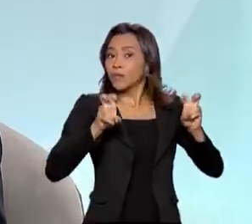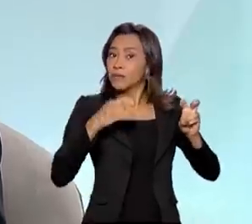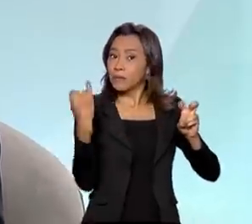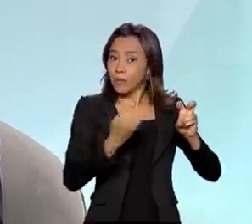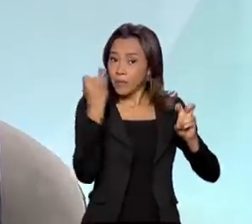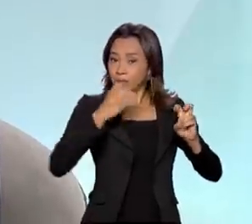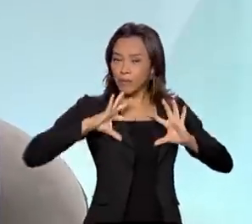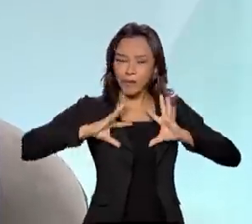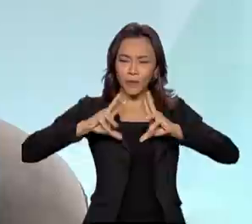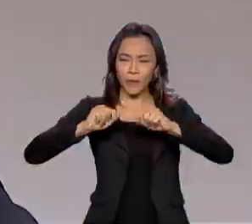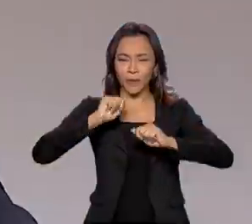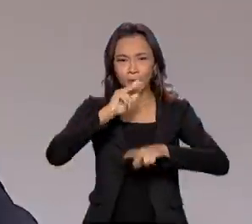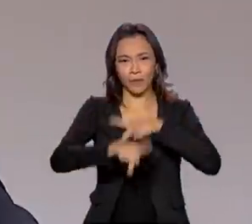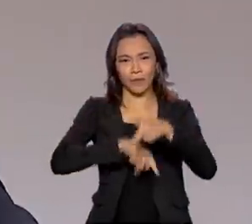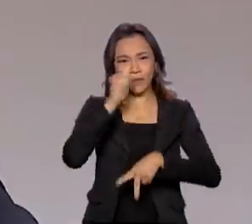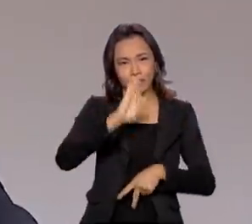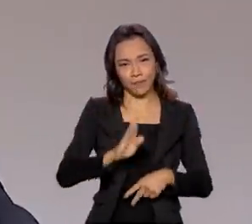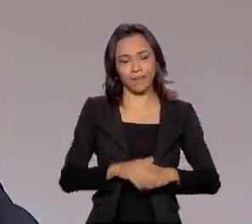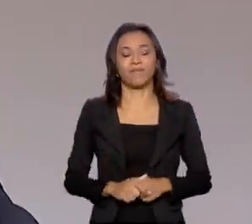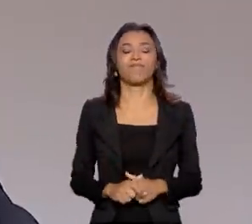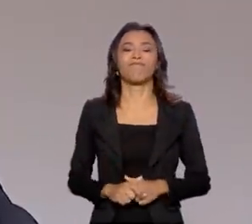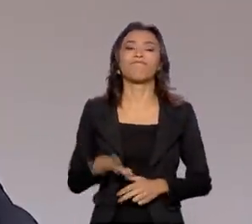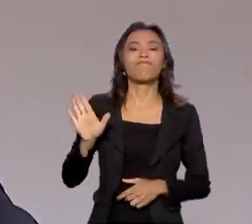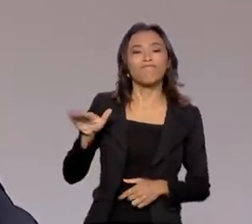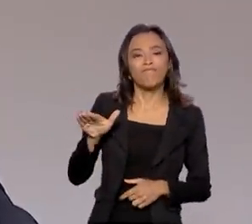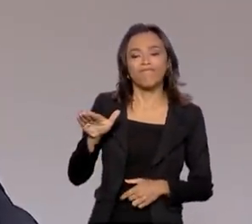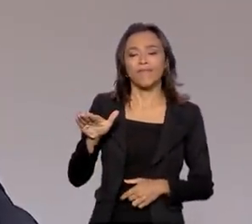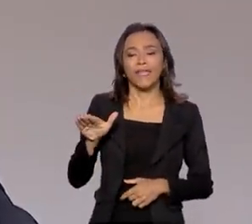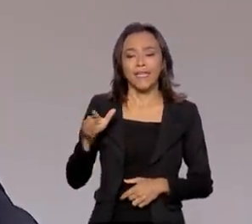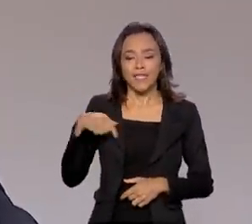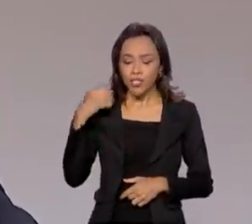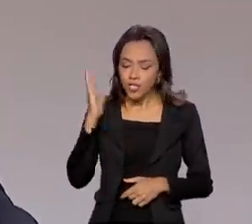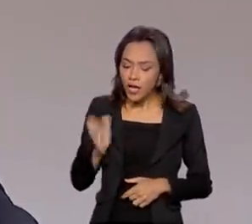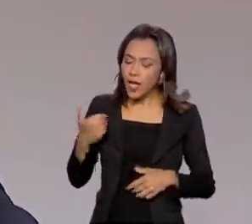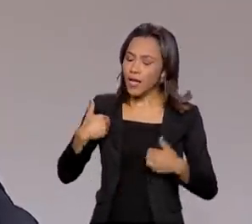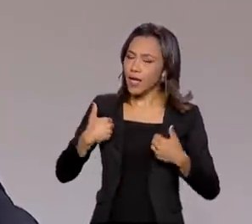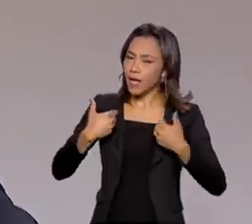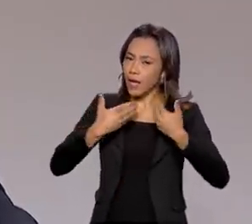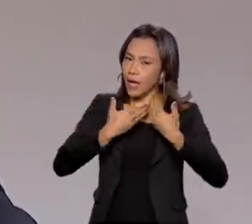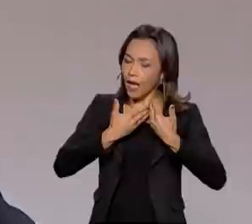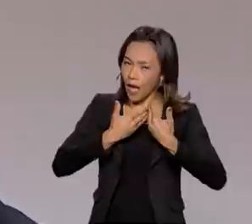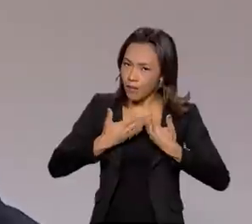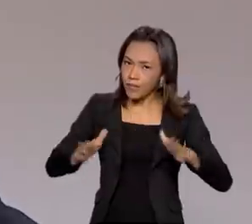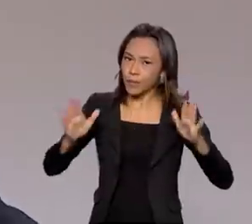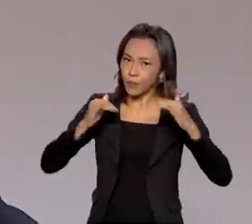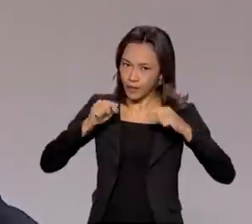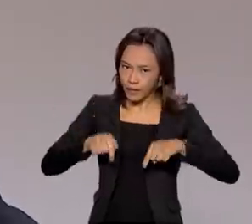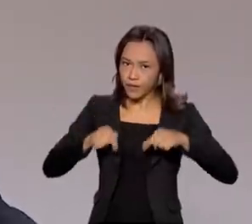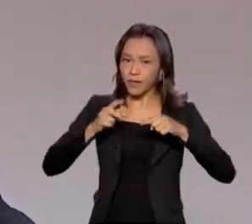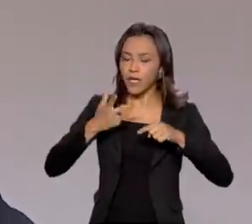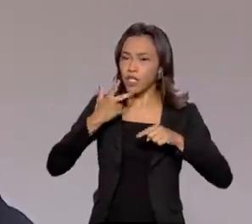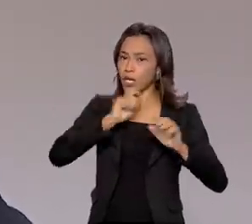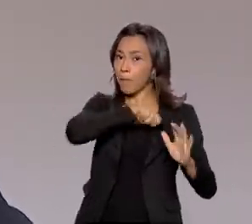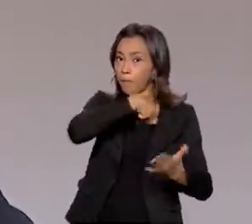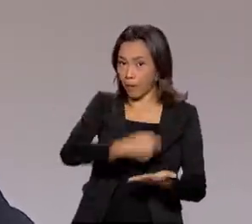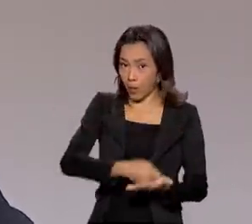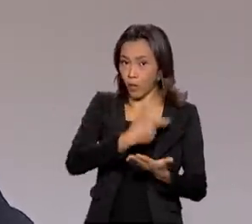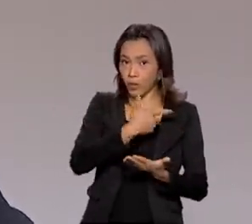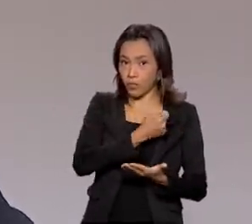para todos os brasileiros. Ministro, como nós destacamos aqui na abertura do programa, o auxílio emergencial pagou, em 2020,